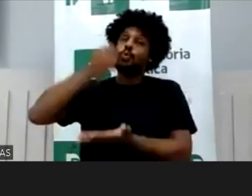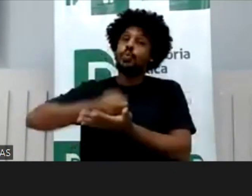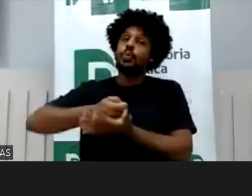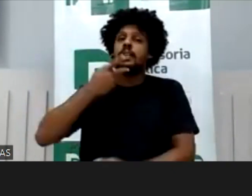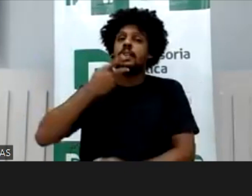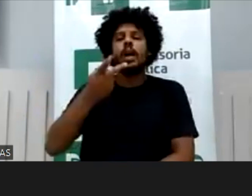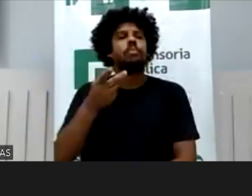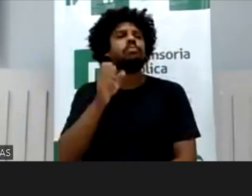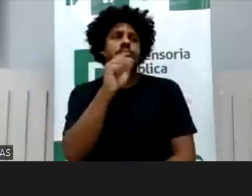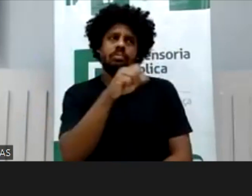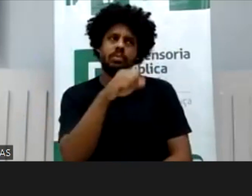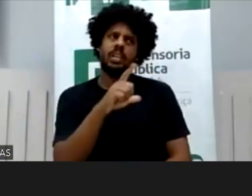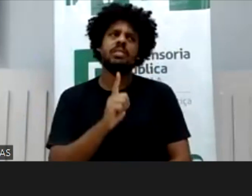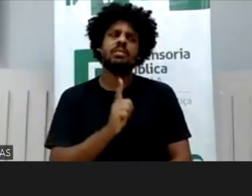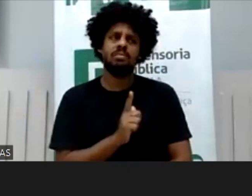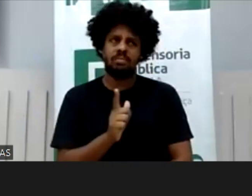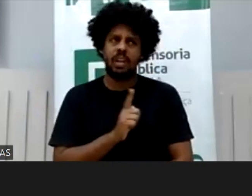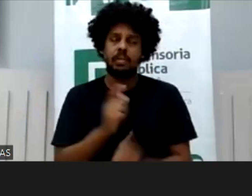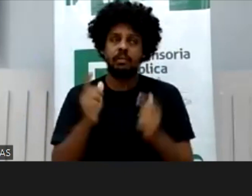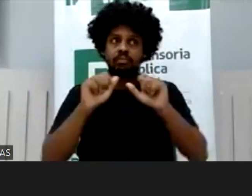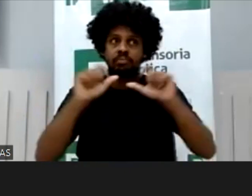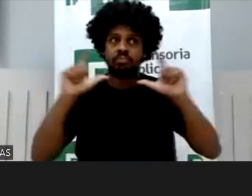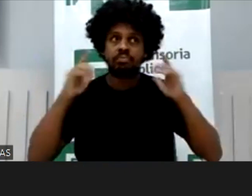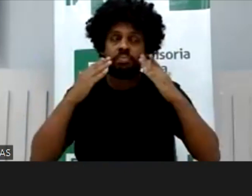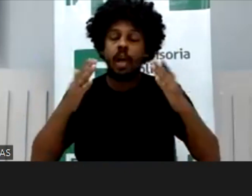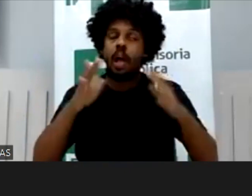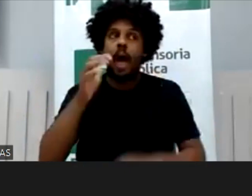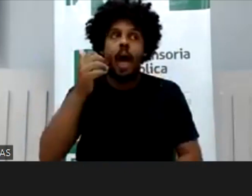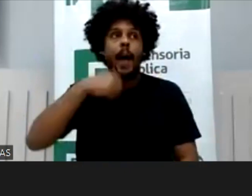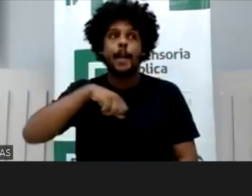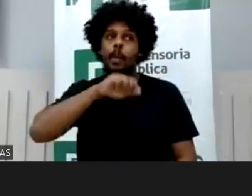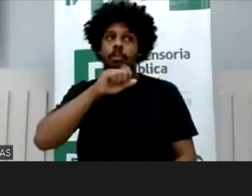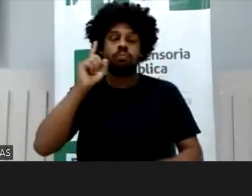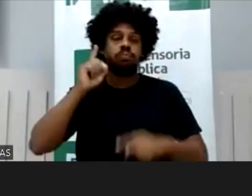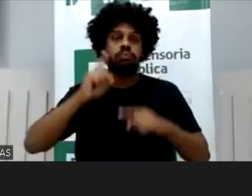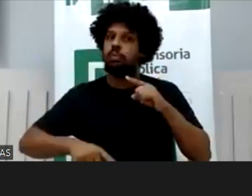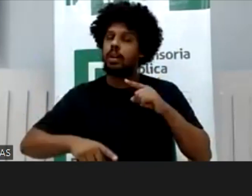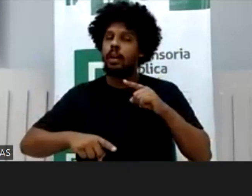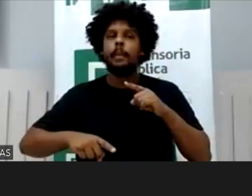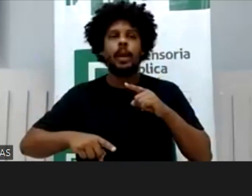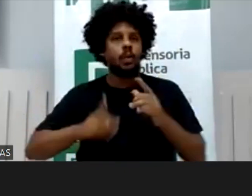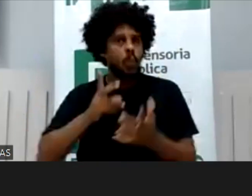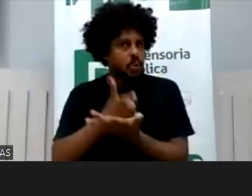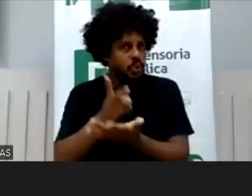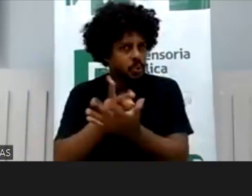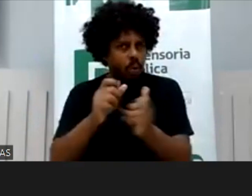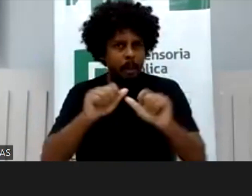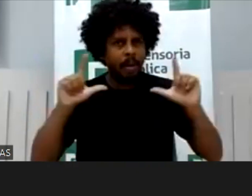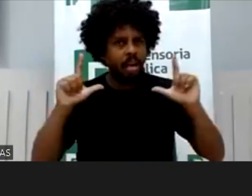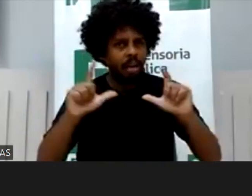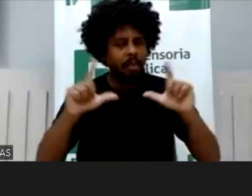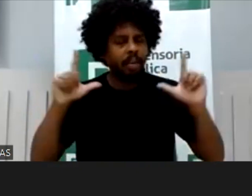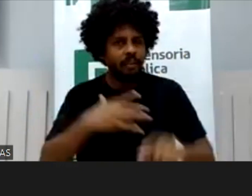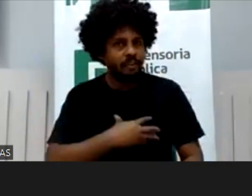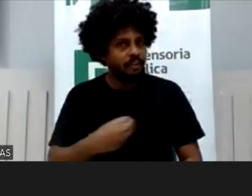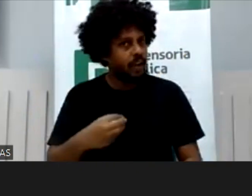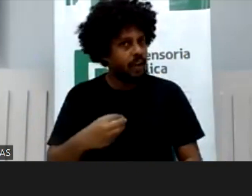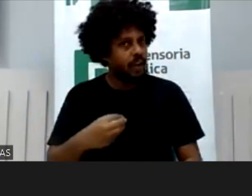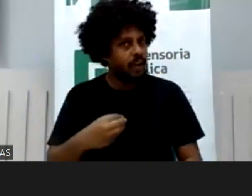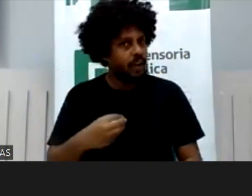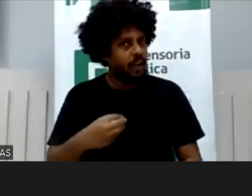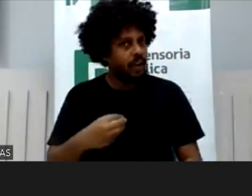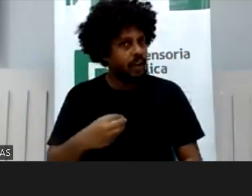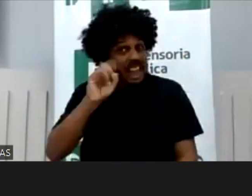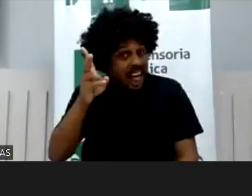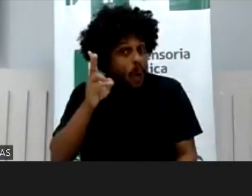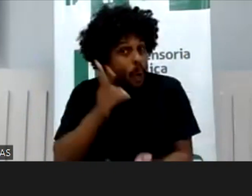era o caso, sim, de a mãe não continuar com essa exposição usou pena de multa, né? Que eu acho que a única forma que tem de fazer com que a